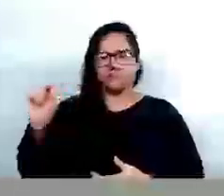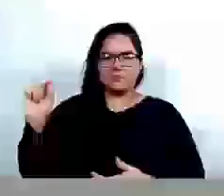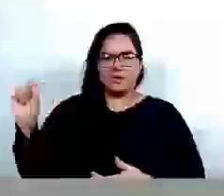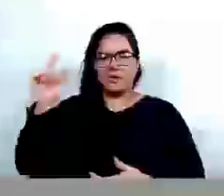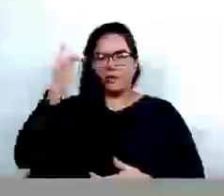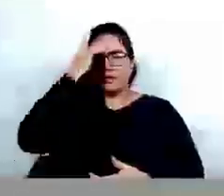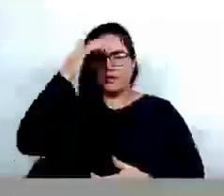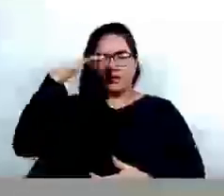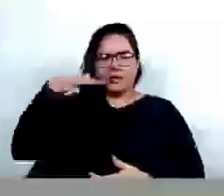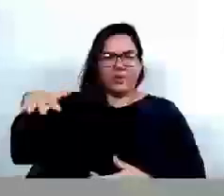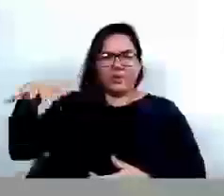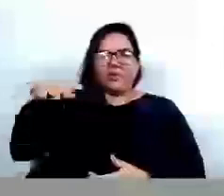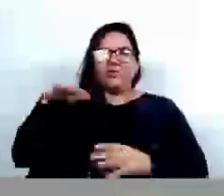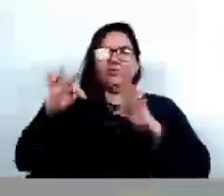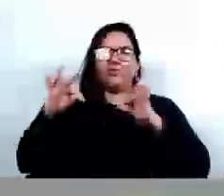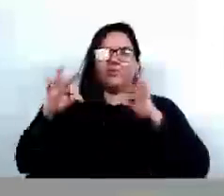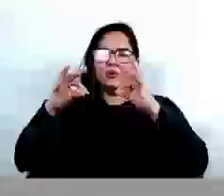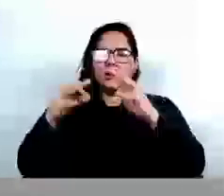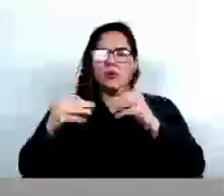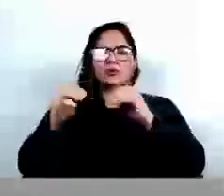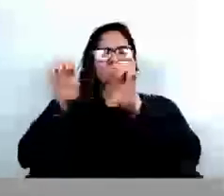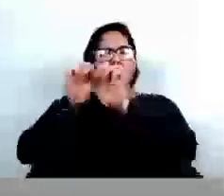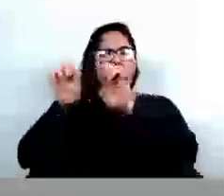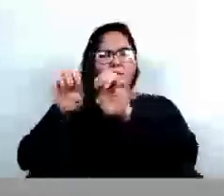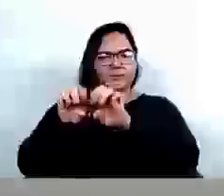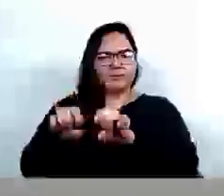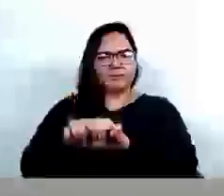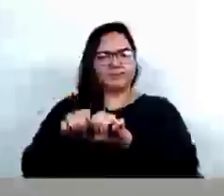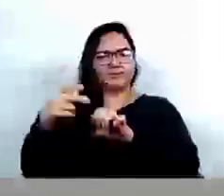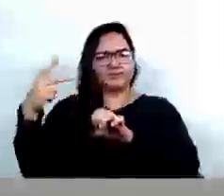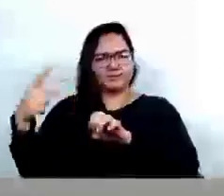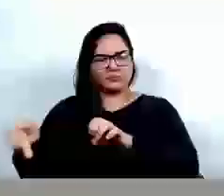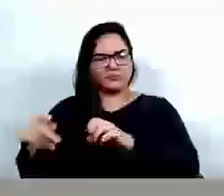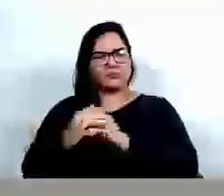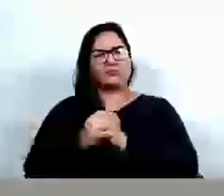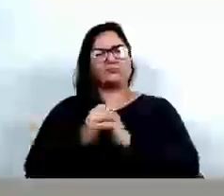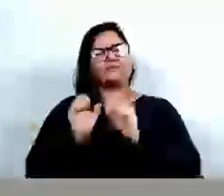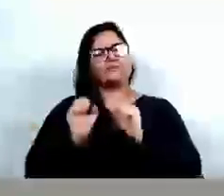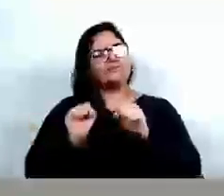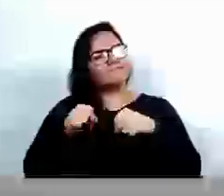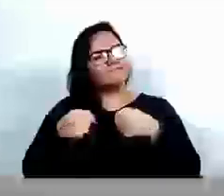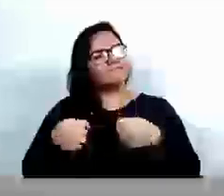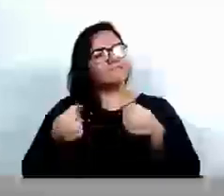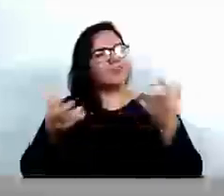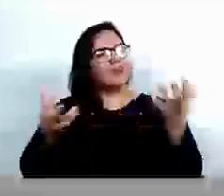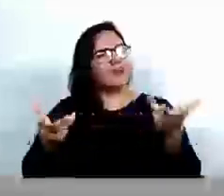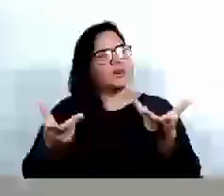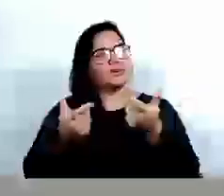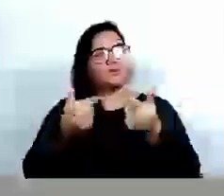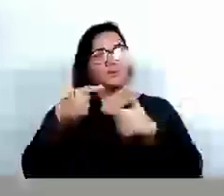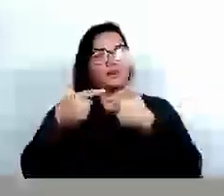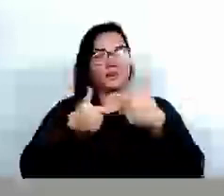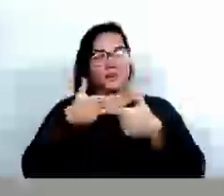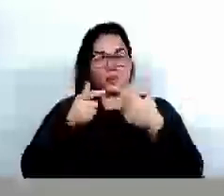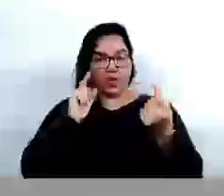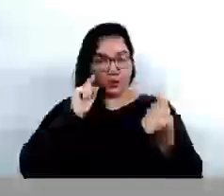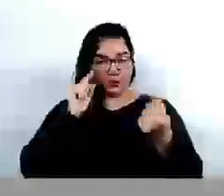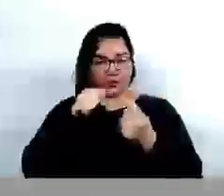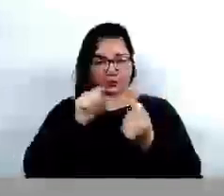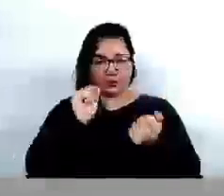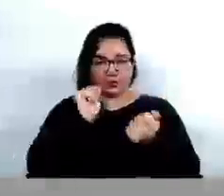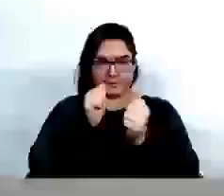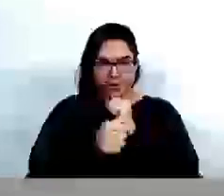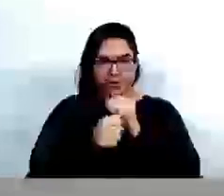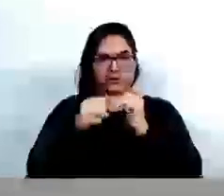o Alisson, enfim, a Júlia, toda a estrutura da CCTU que vem aí desempenhando um belo trabalho em prol ao esporte, ao turismo da